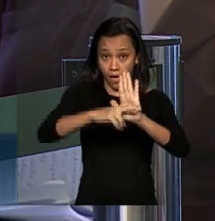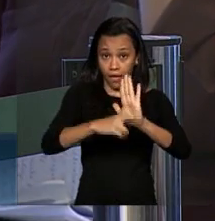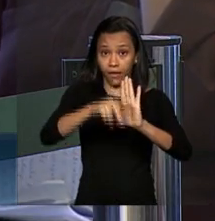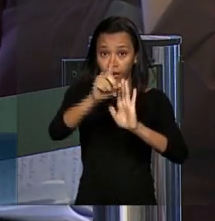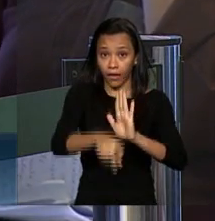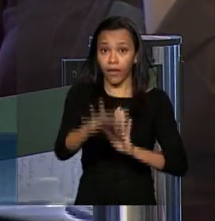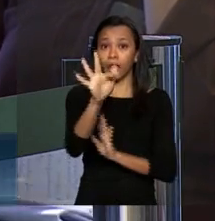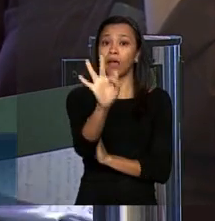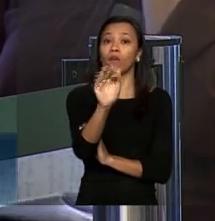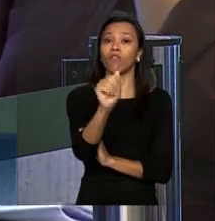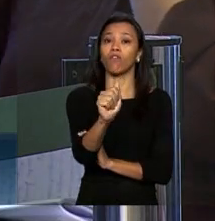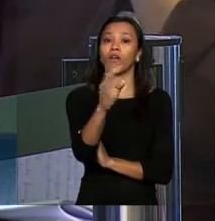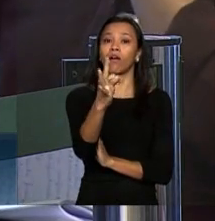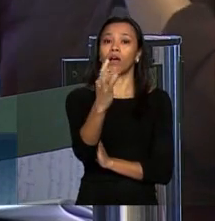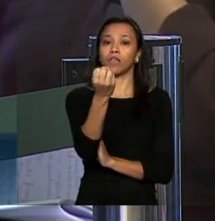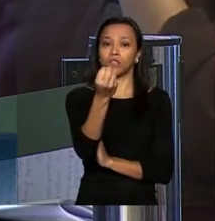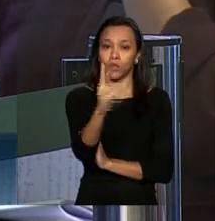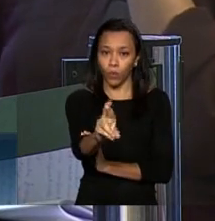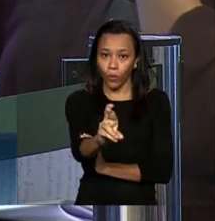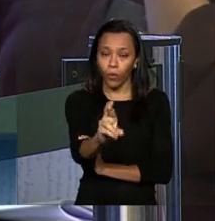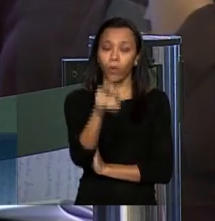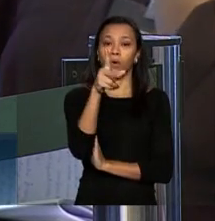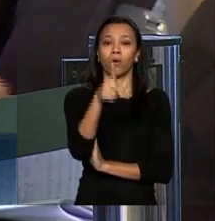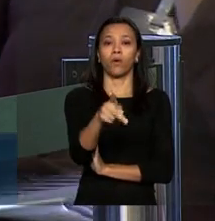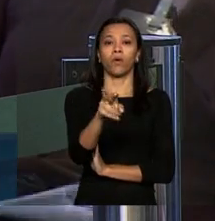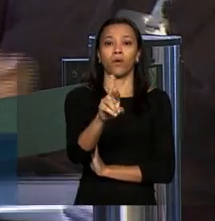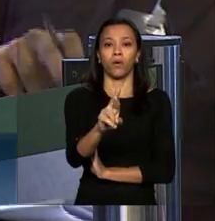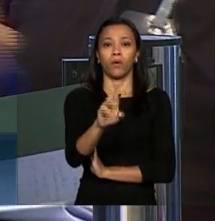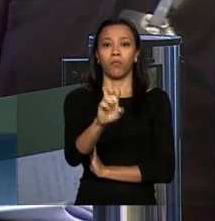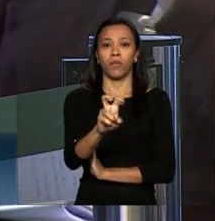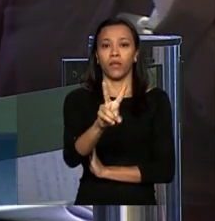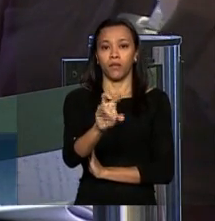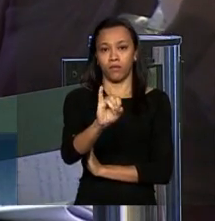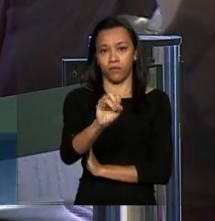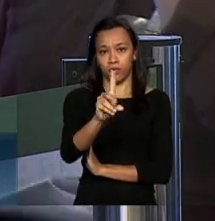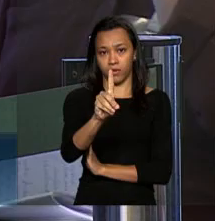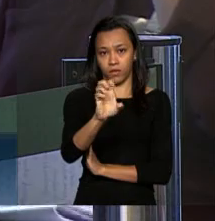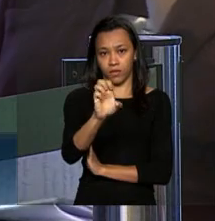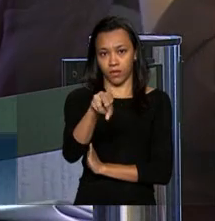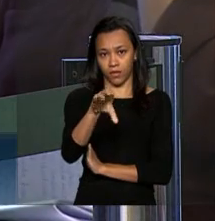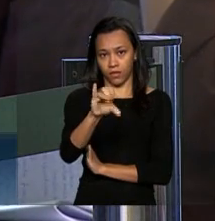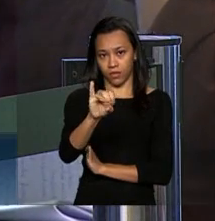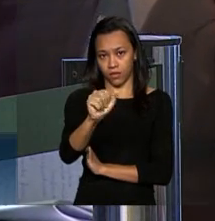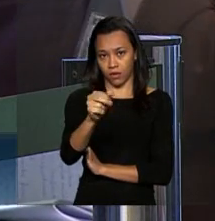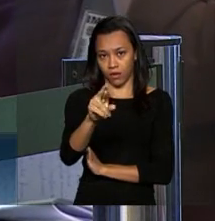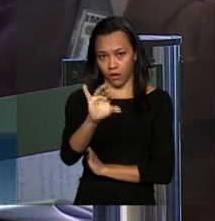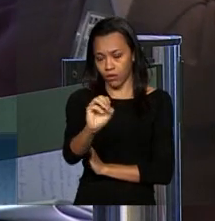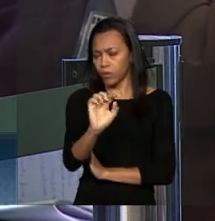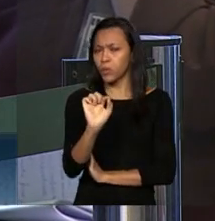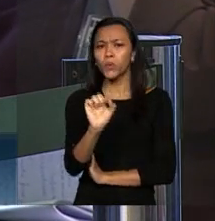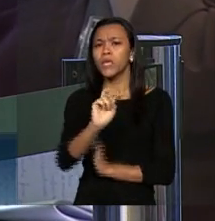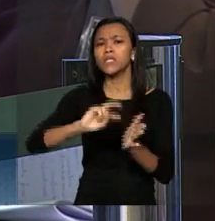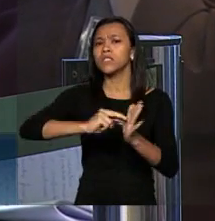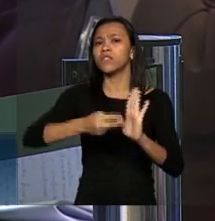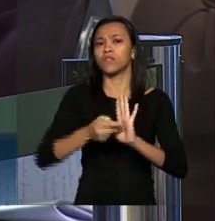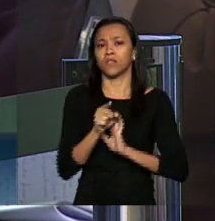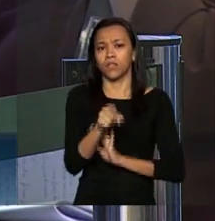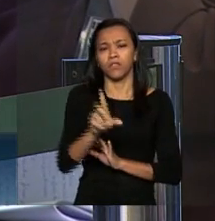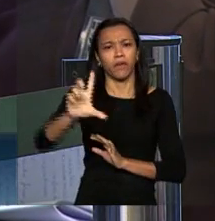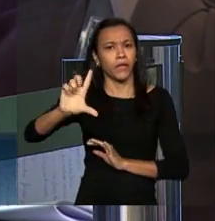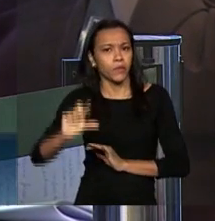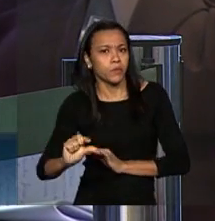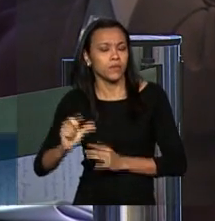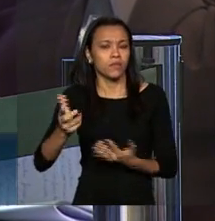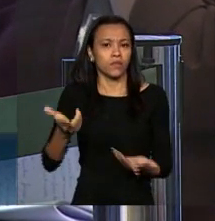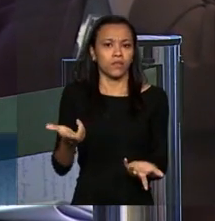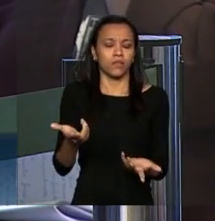ao fator previdenciário e essa nova proposta como que fica qual é o impacto vai reduzir